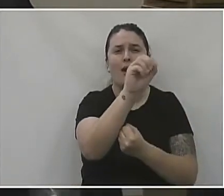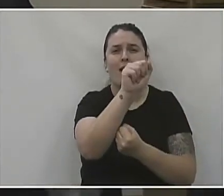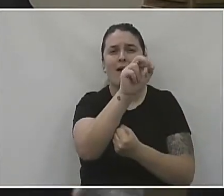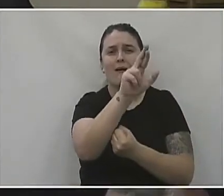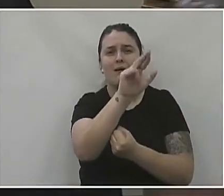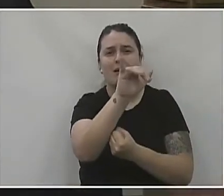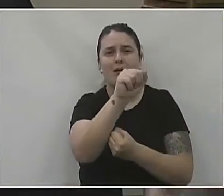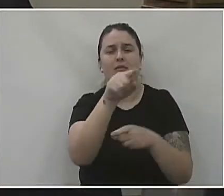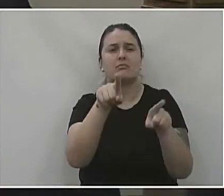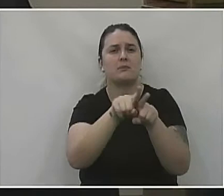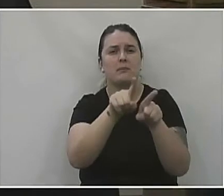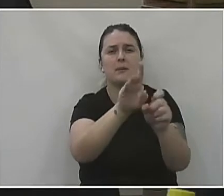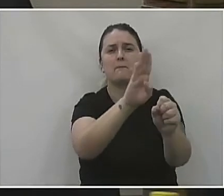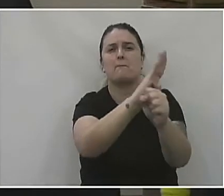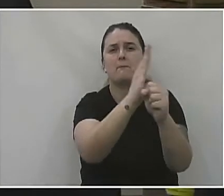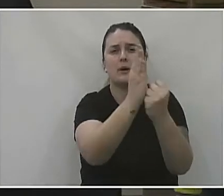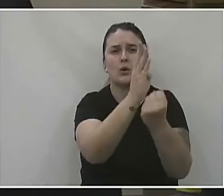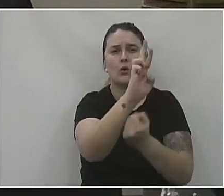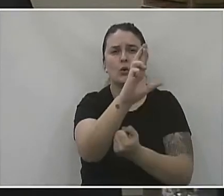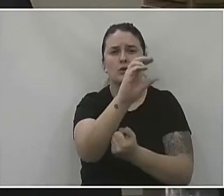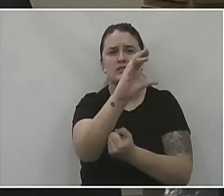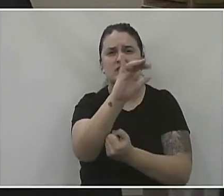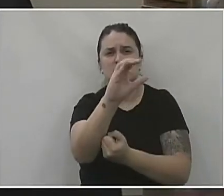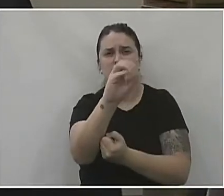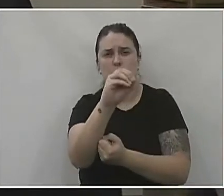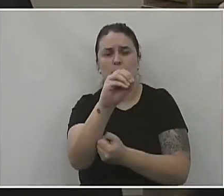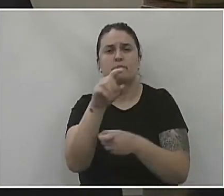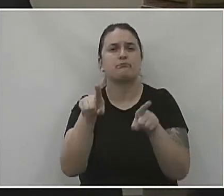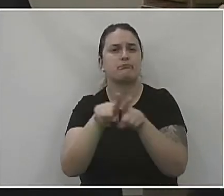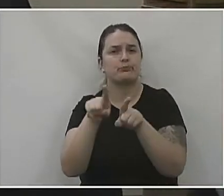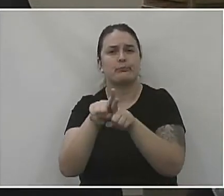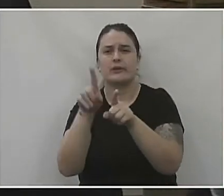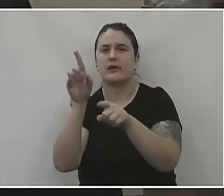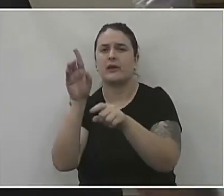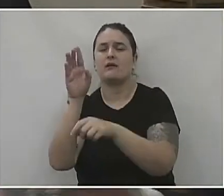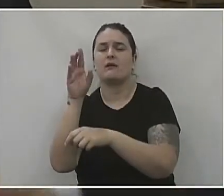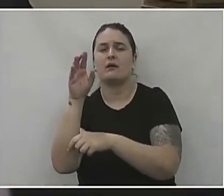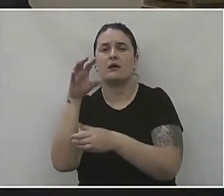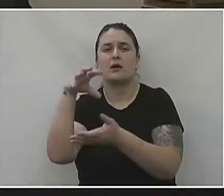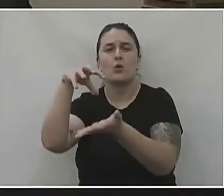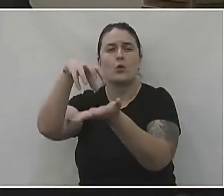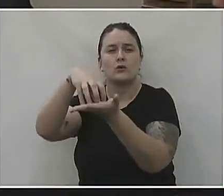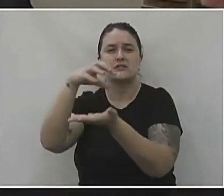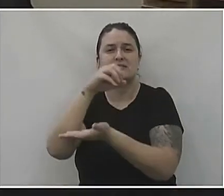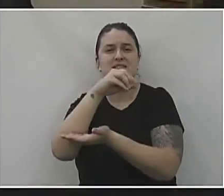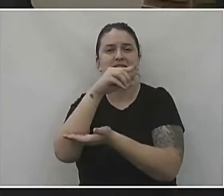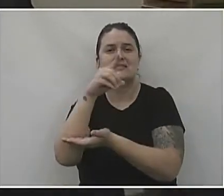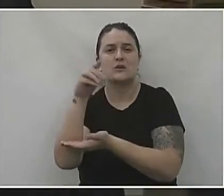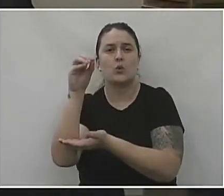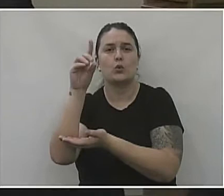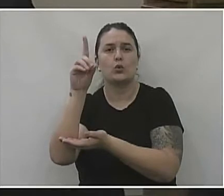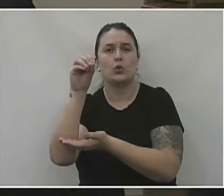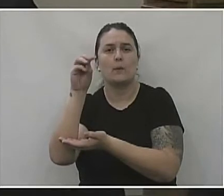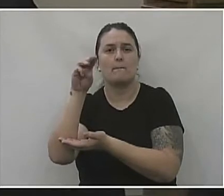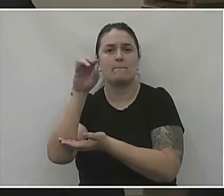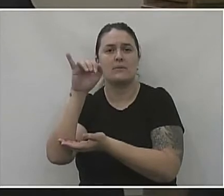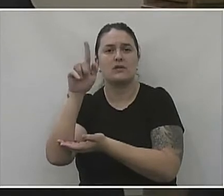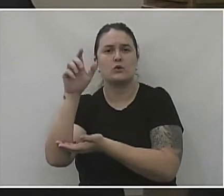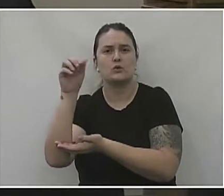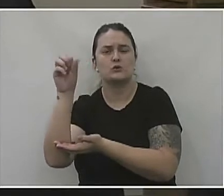até para o pessoal do interior, como São Domingos, onde nós fomos chamados, fizemos uma reunião. Então, eu gostaria que o senhor